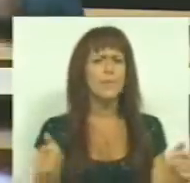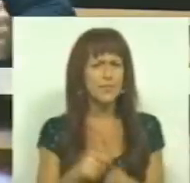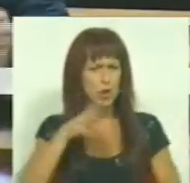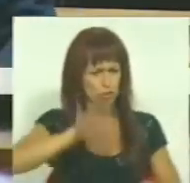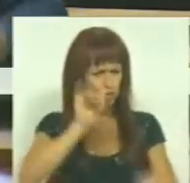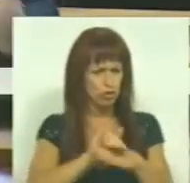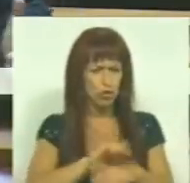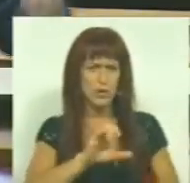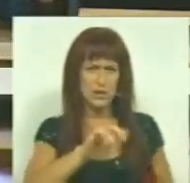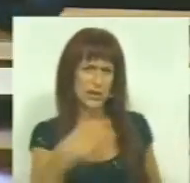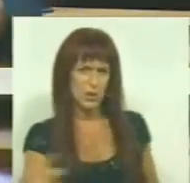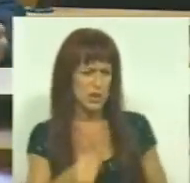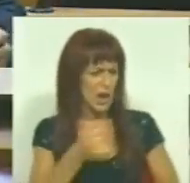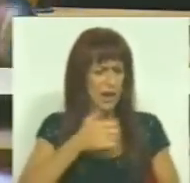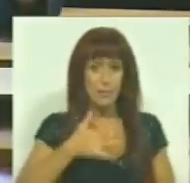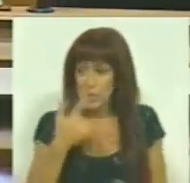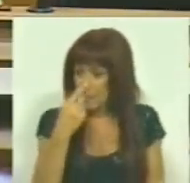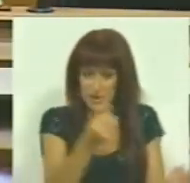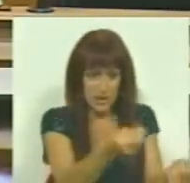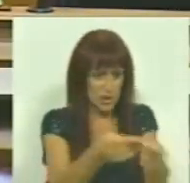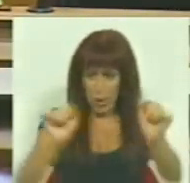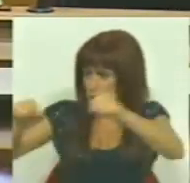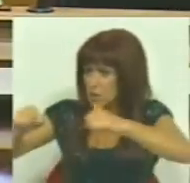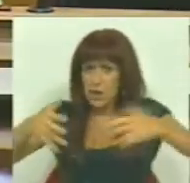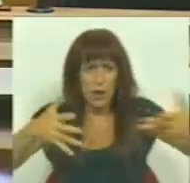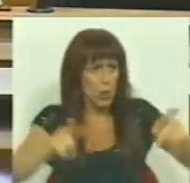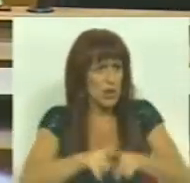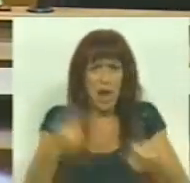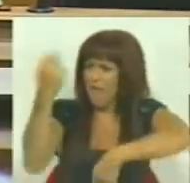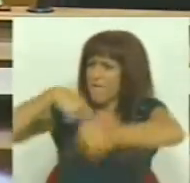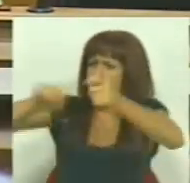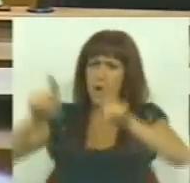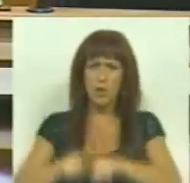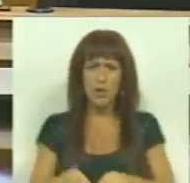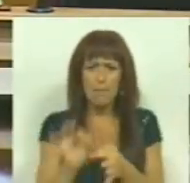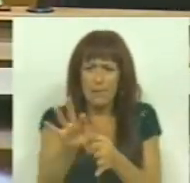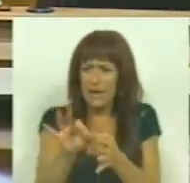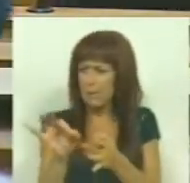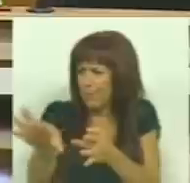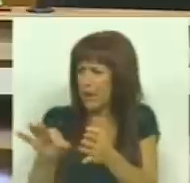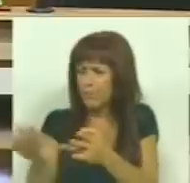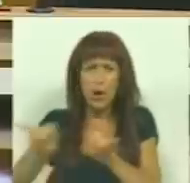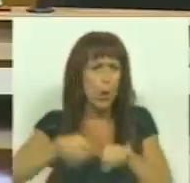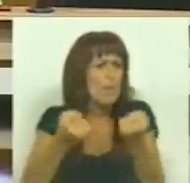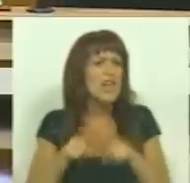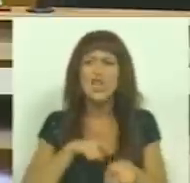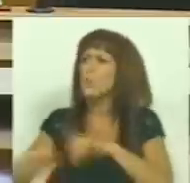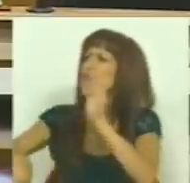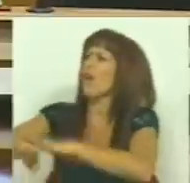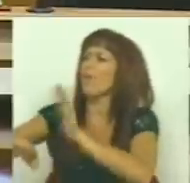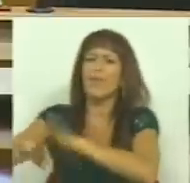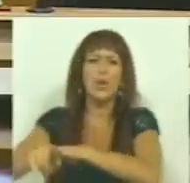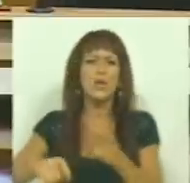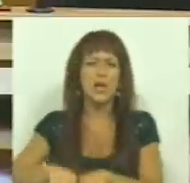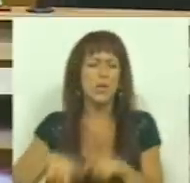dos Correios e empresas que aparentemente são consensuais na venda a pataco pelos partidos da política de direita